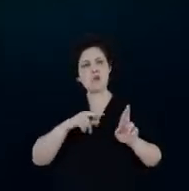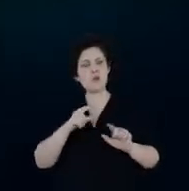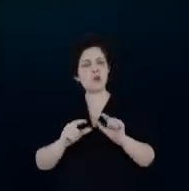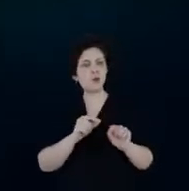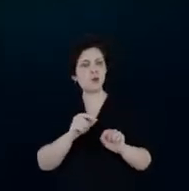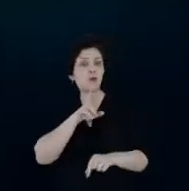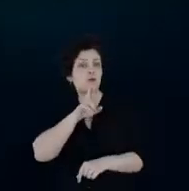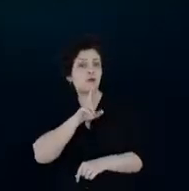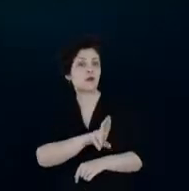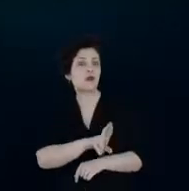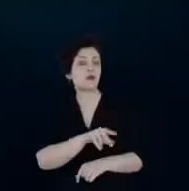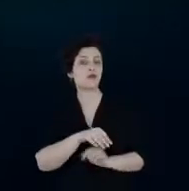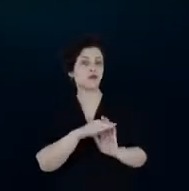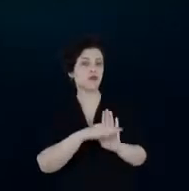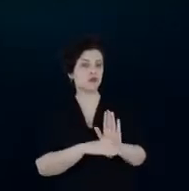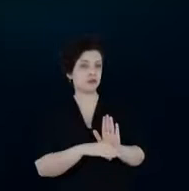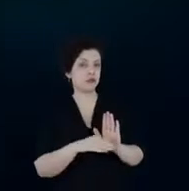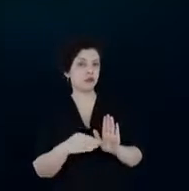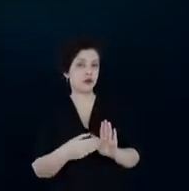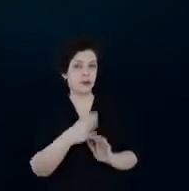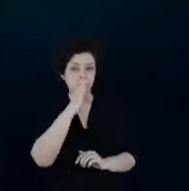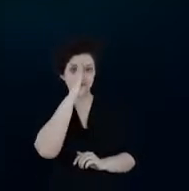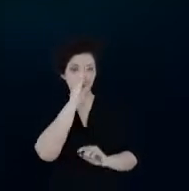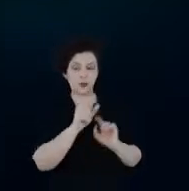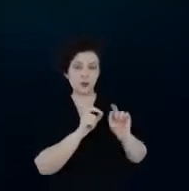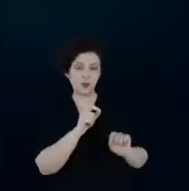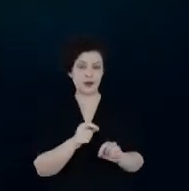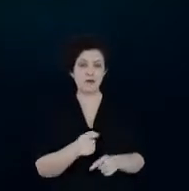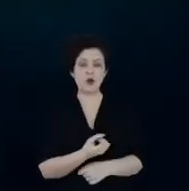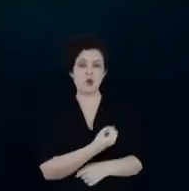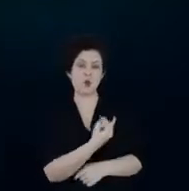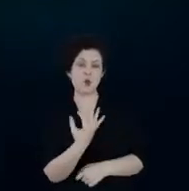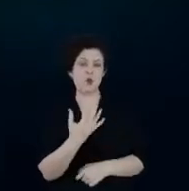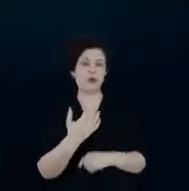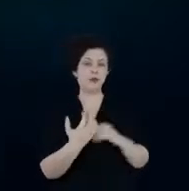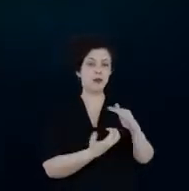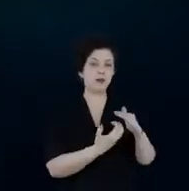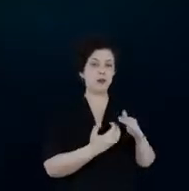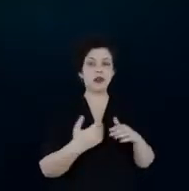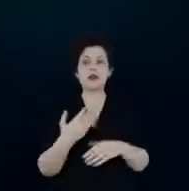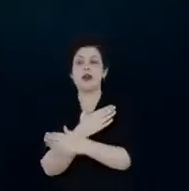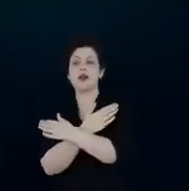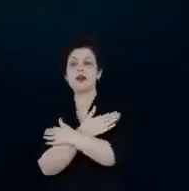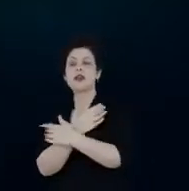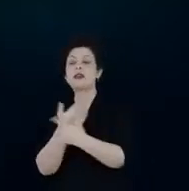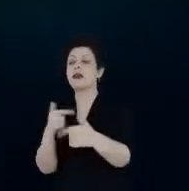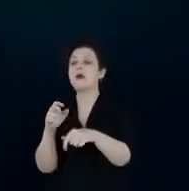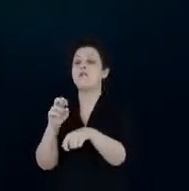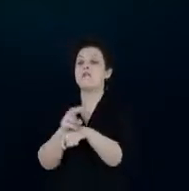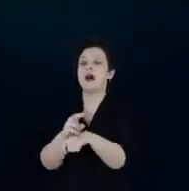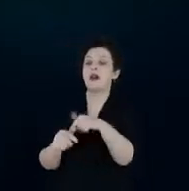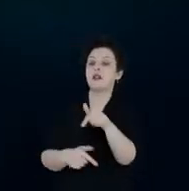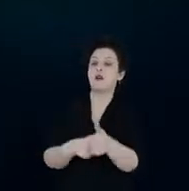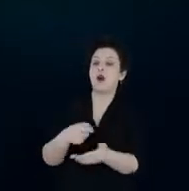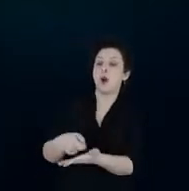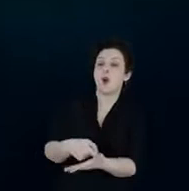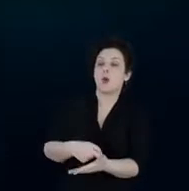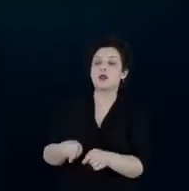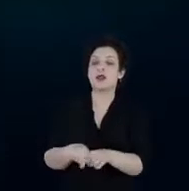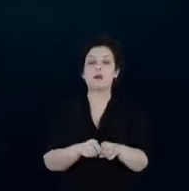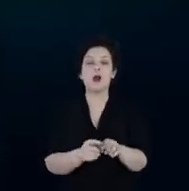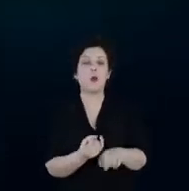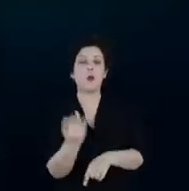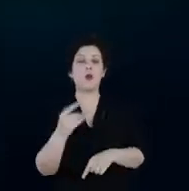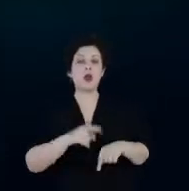que o programa gerou, principalmente o número de empregos, o número de empresas que foram geradas, o número de equipamentos que foram conseguidos.